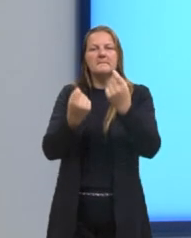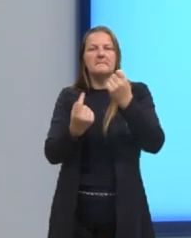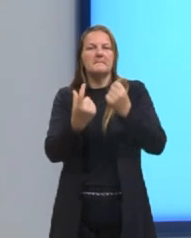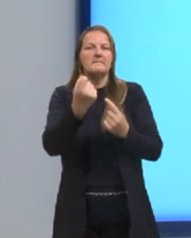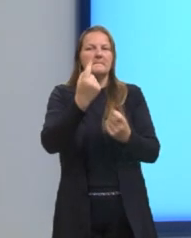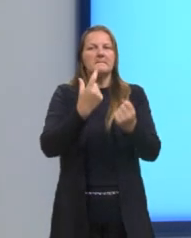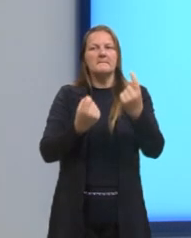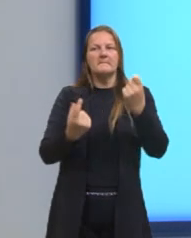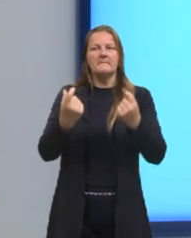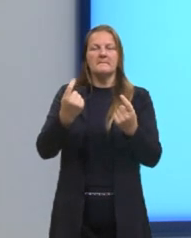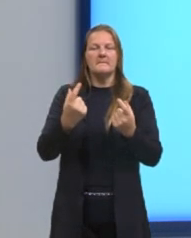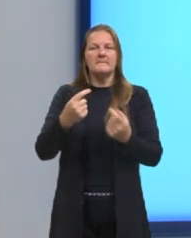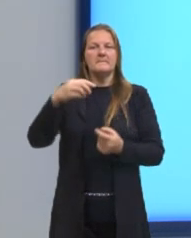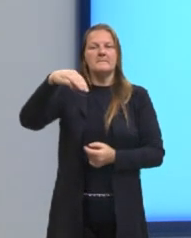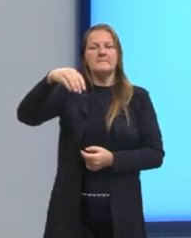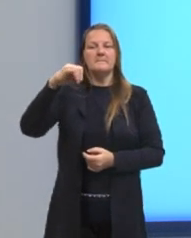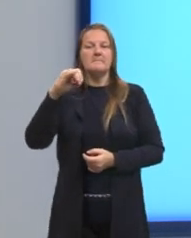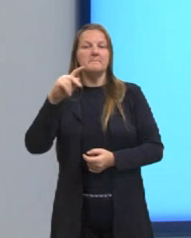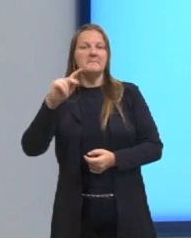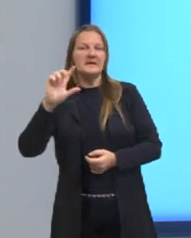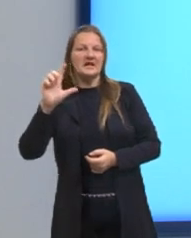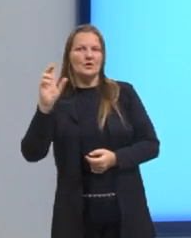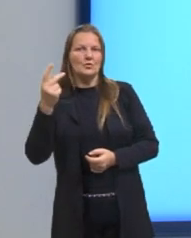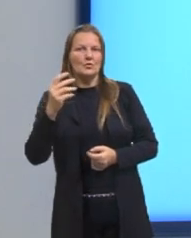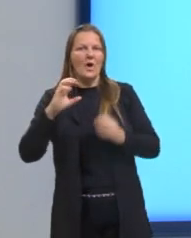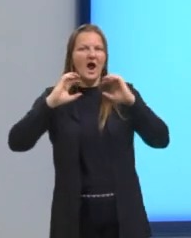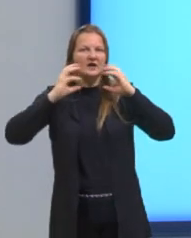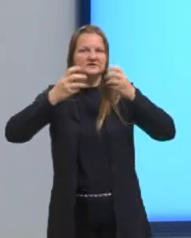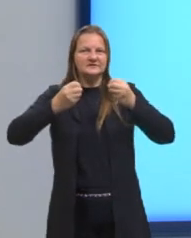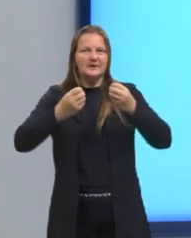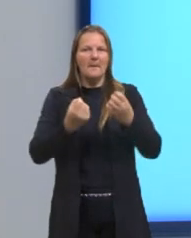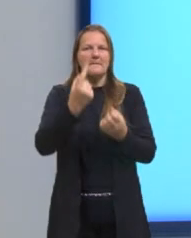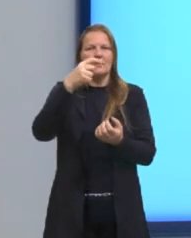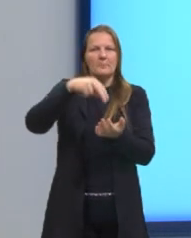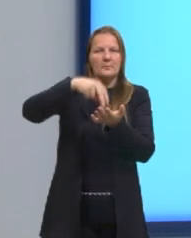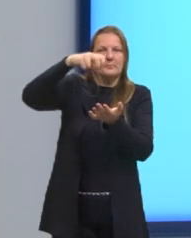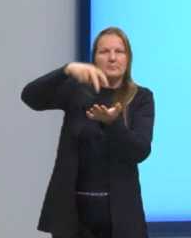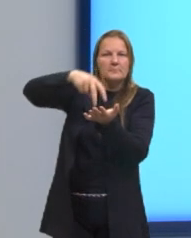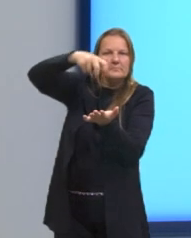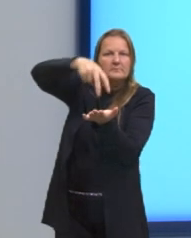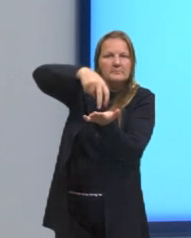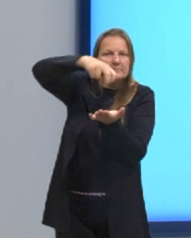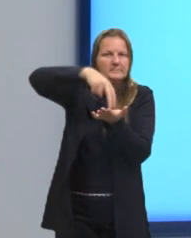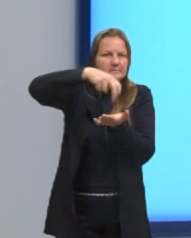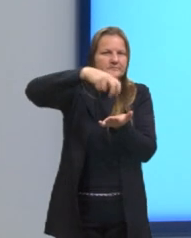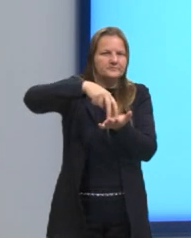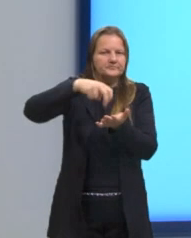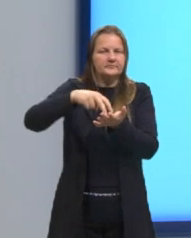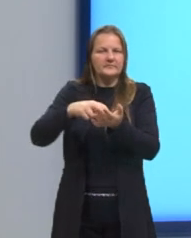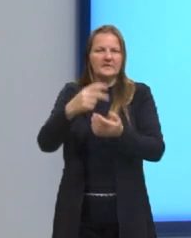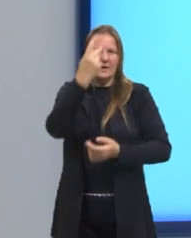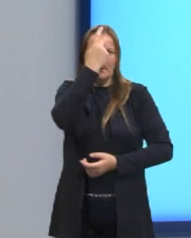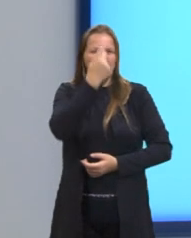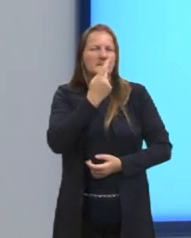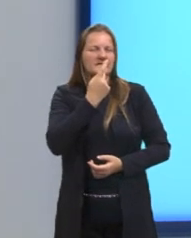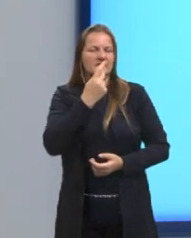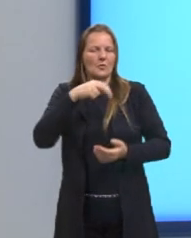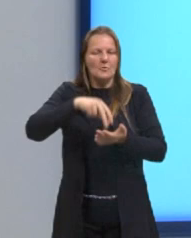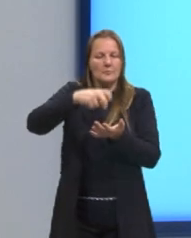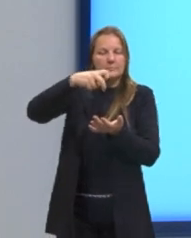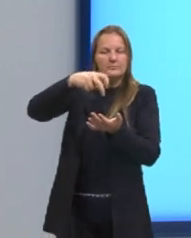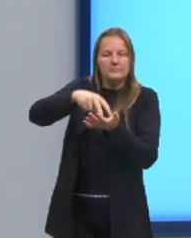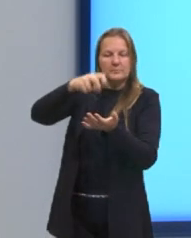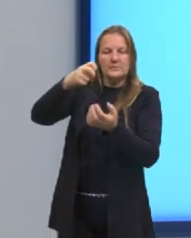Corn. Milho. Então, é o estilo popping. É estilo de pular. É o estilo de se mexer. É o estilo de sair do chão. Eu